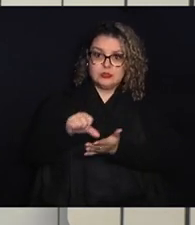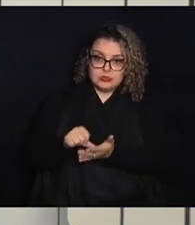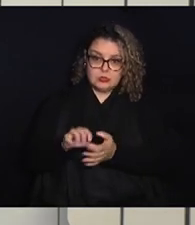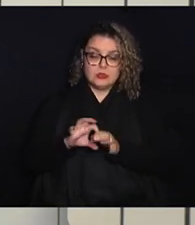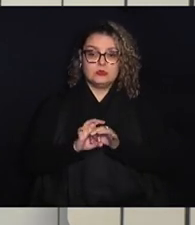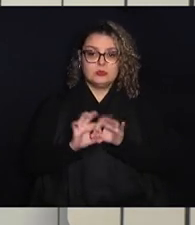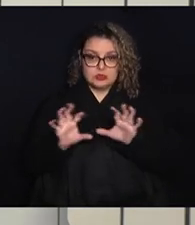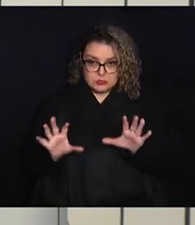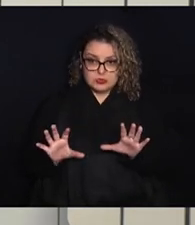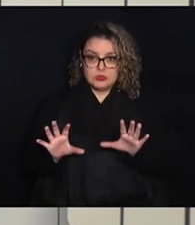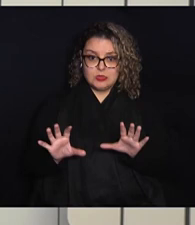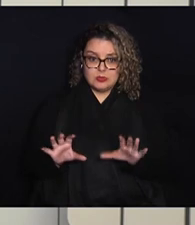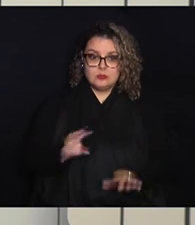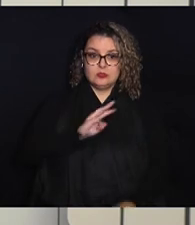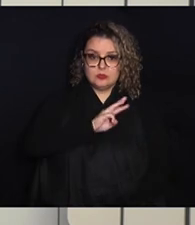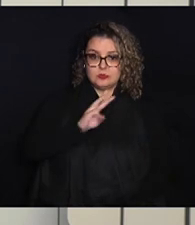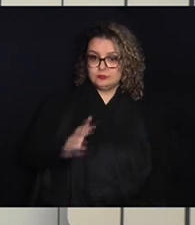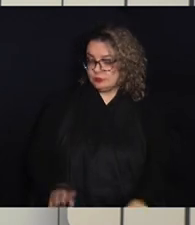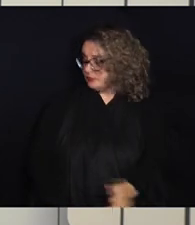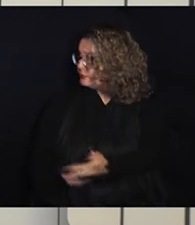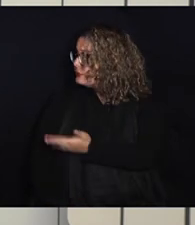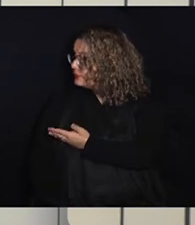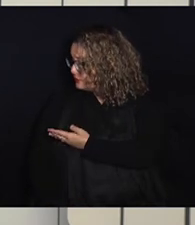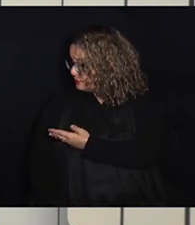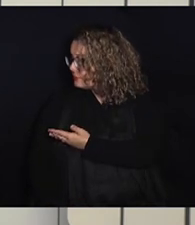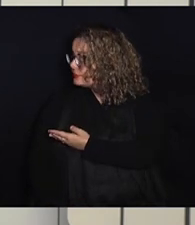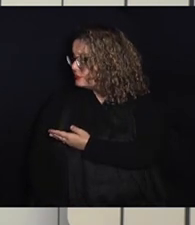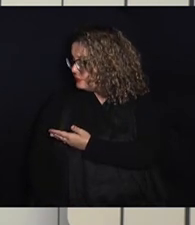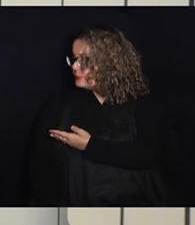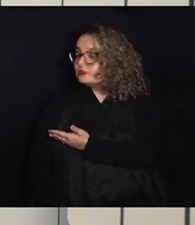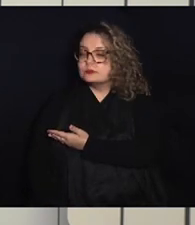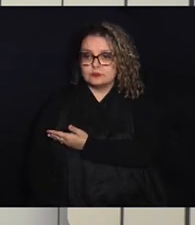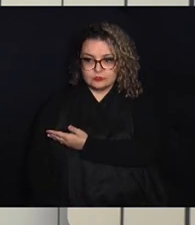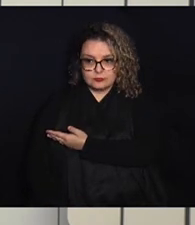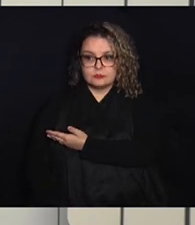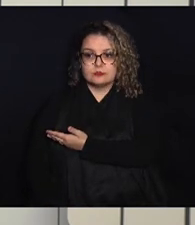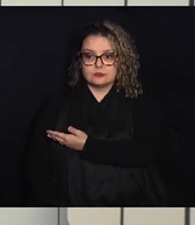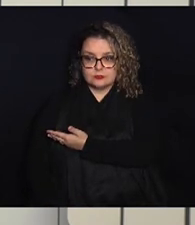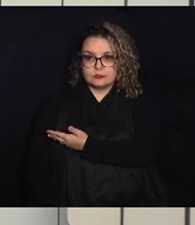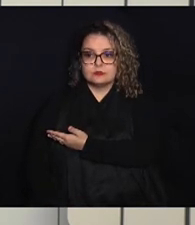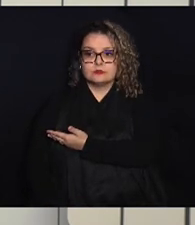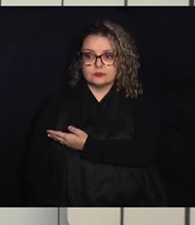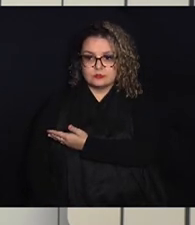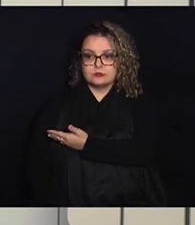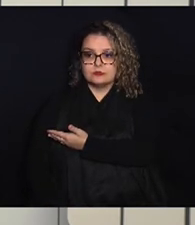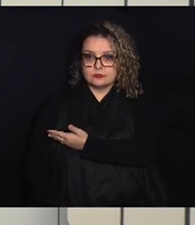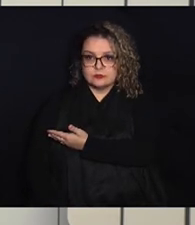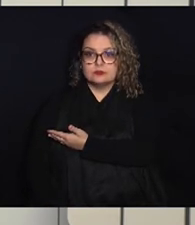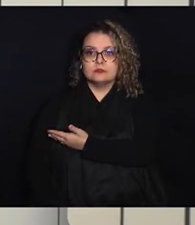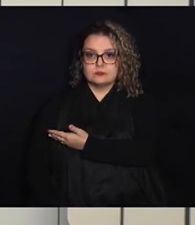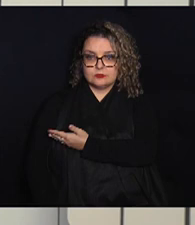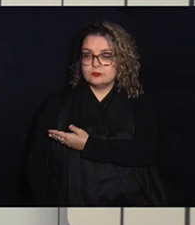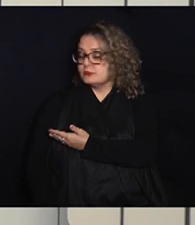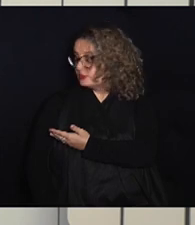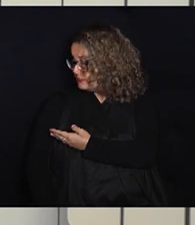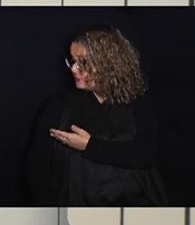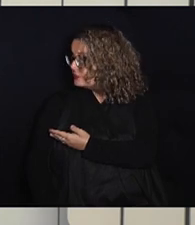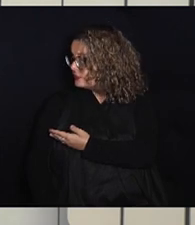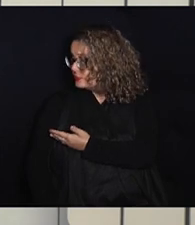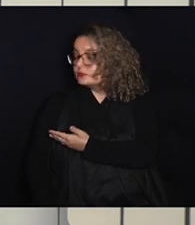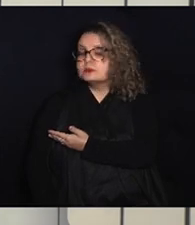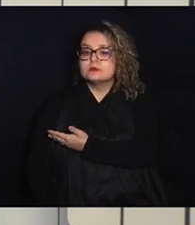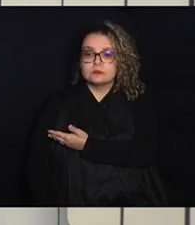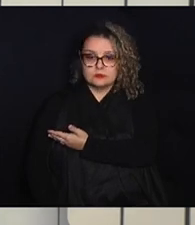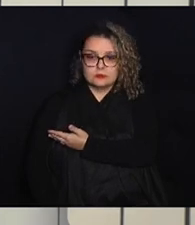disponíveis no site portal.campinas.sp.gov.br barra sites